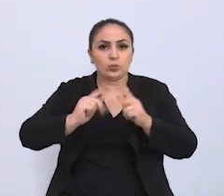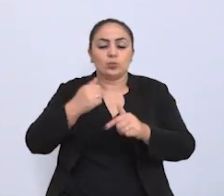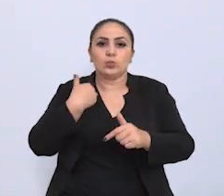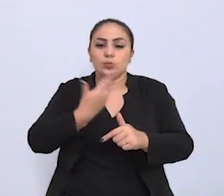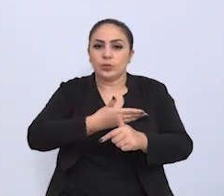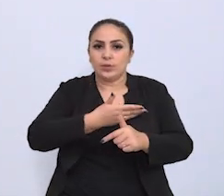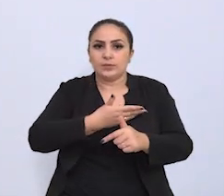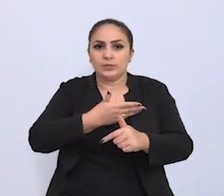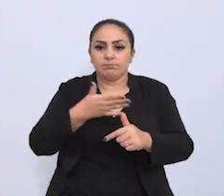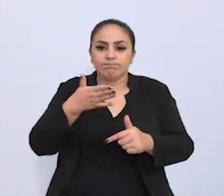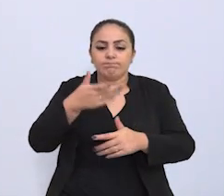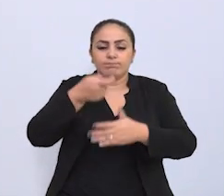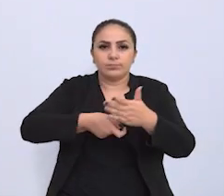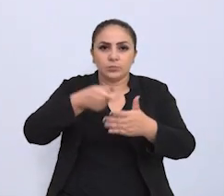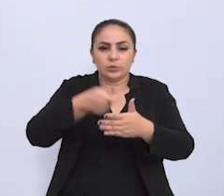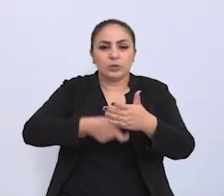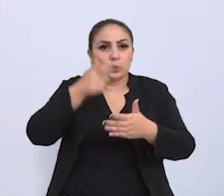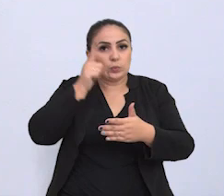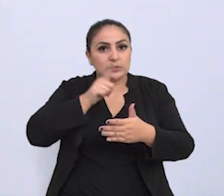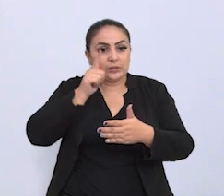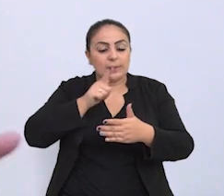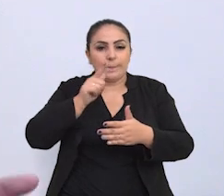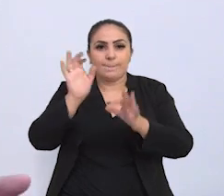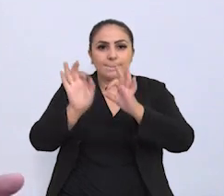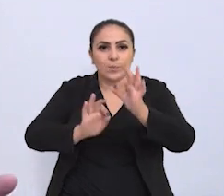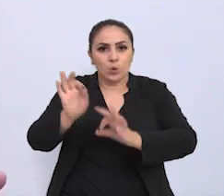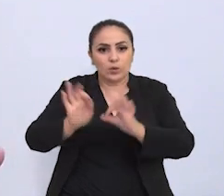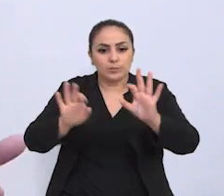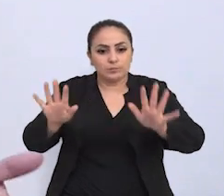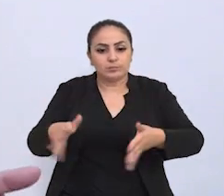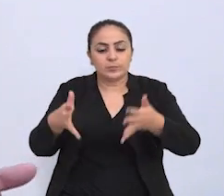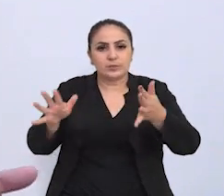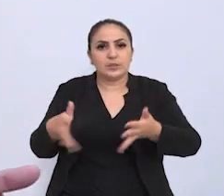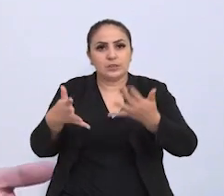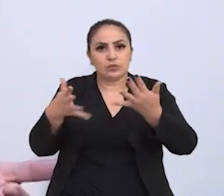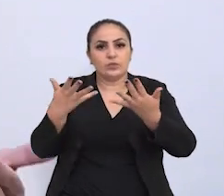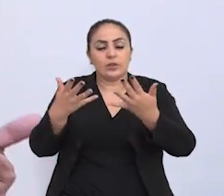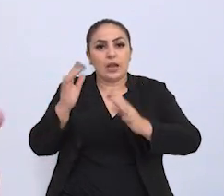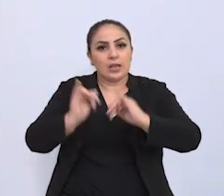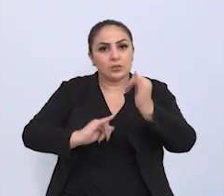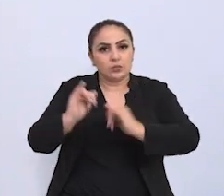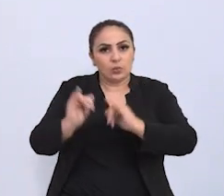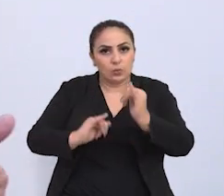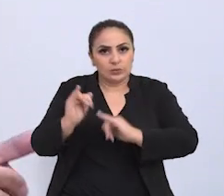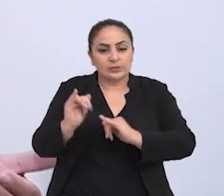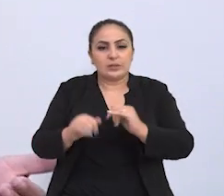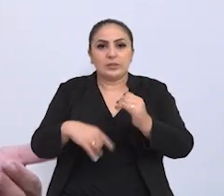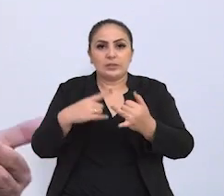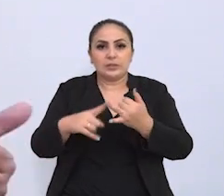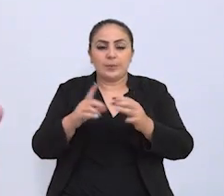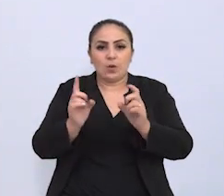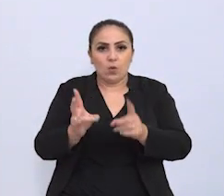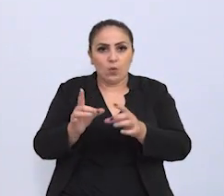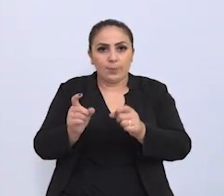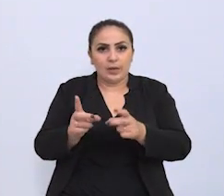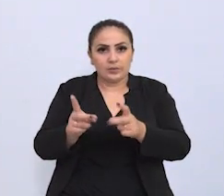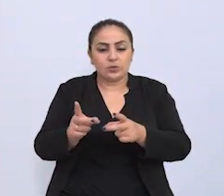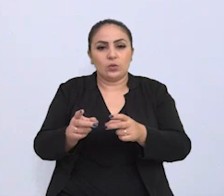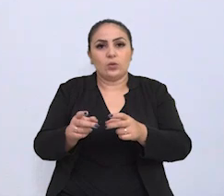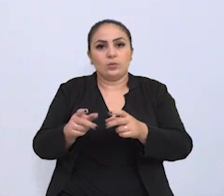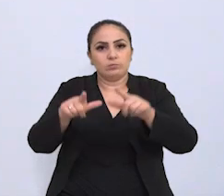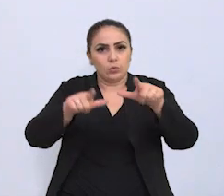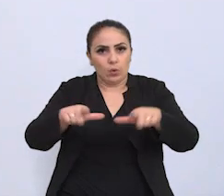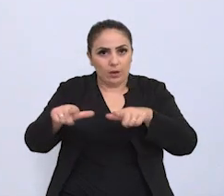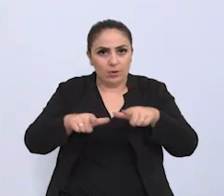vamos batalhar para que haja programas de incentivo à indústria e ao comércio